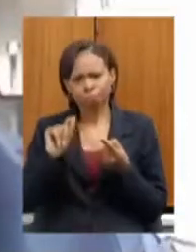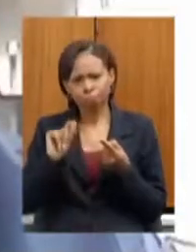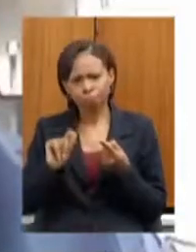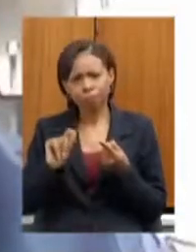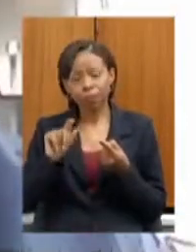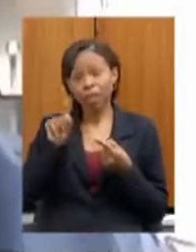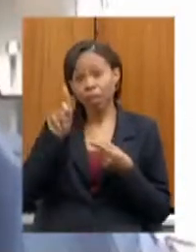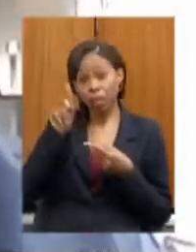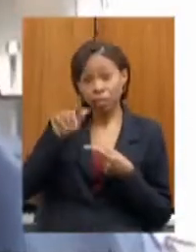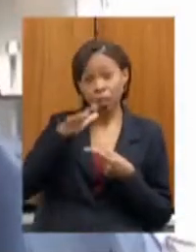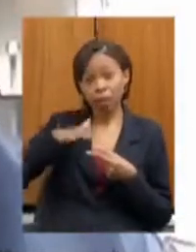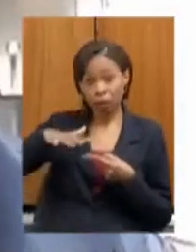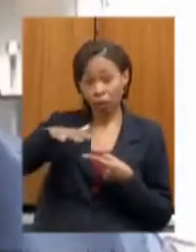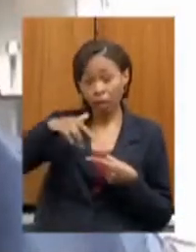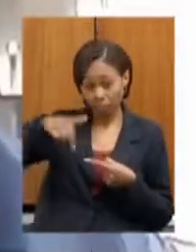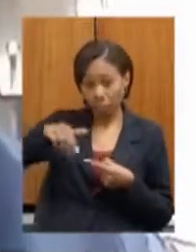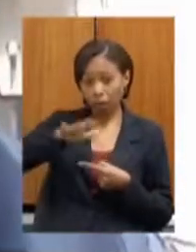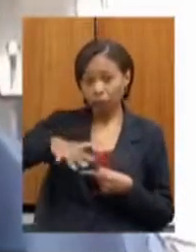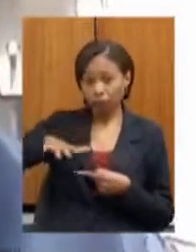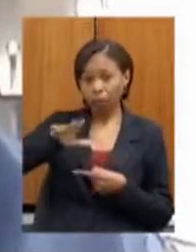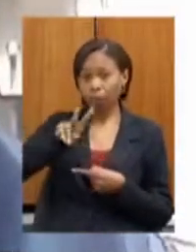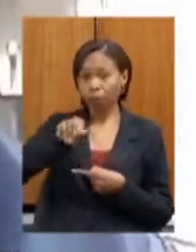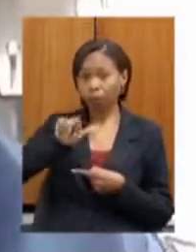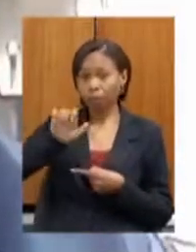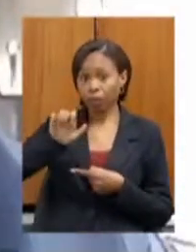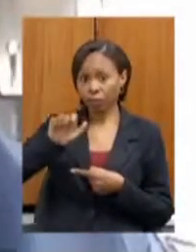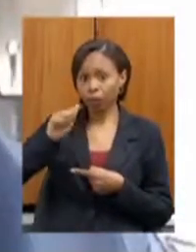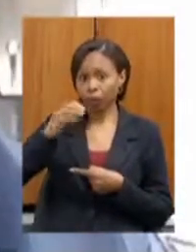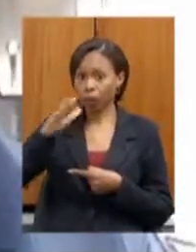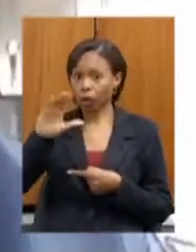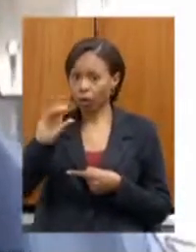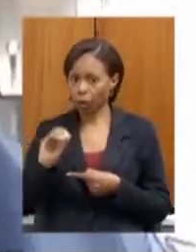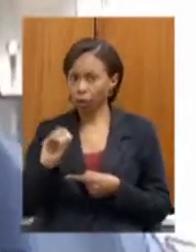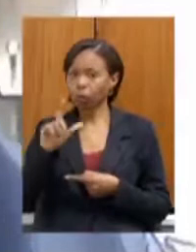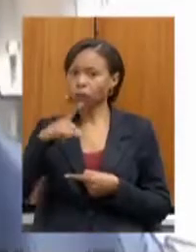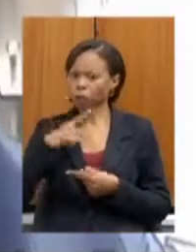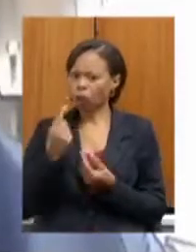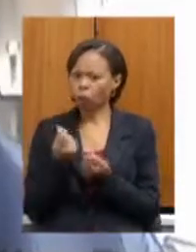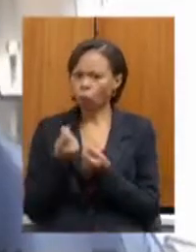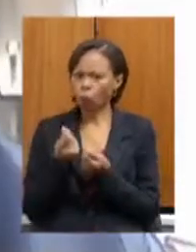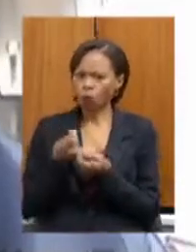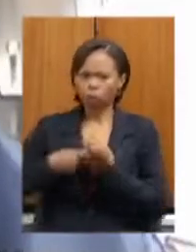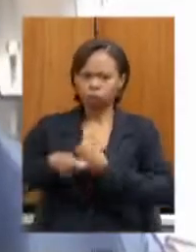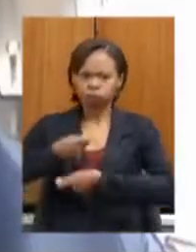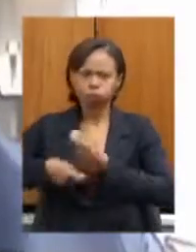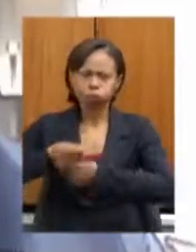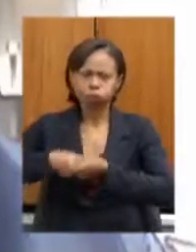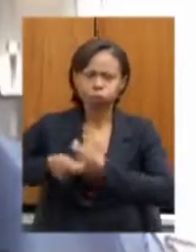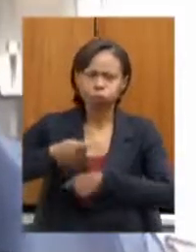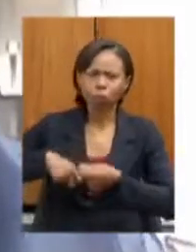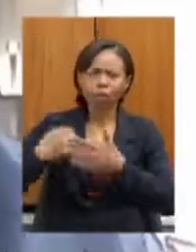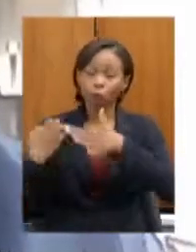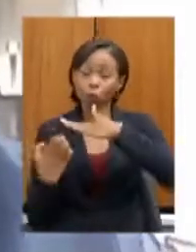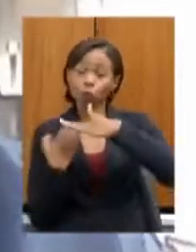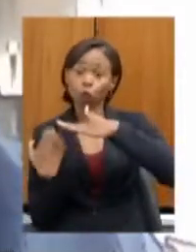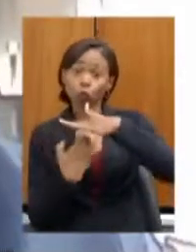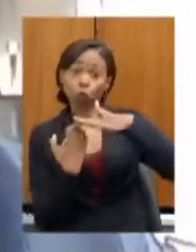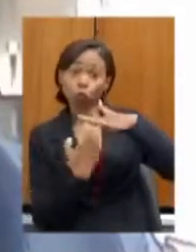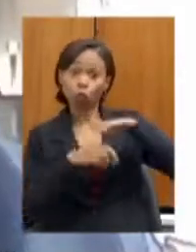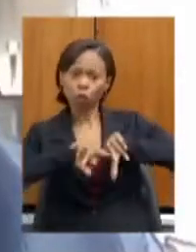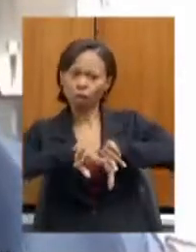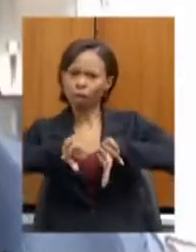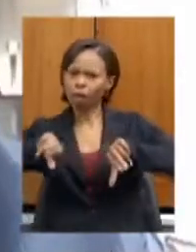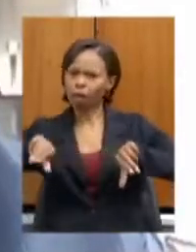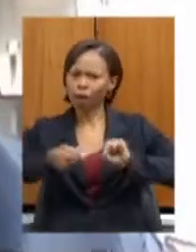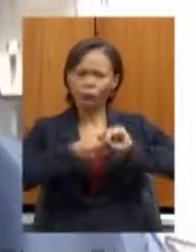economia ativa, possui um grande número de empresas de pequeno, de médio e de grande porte,